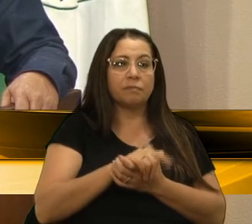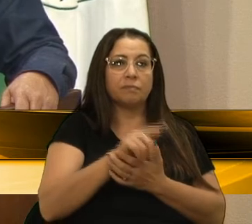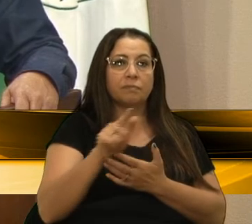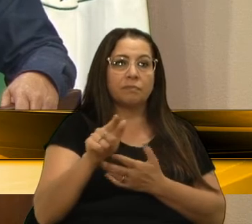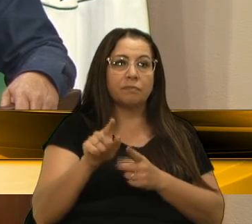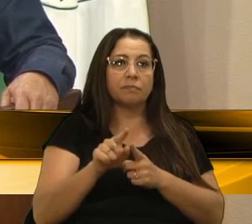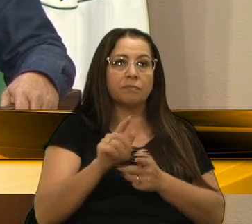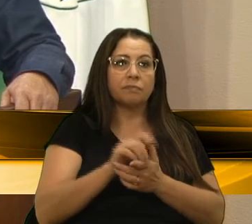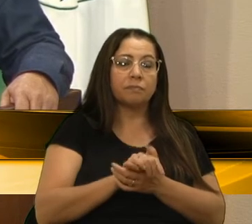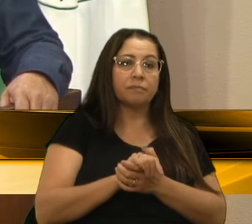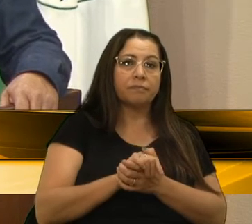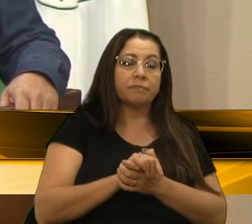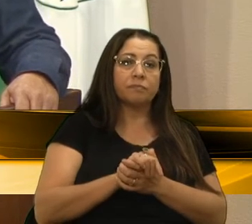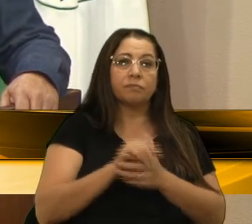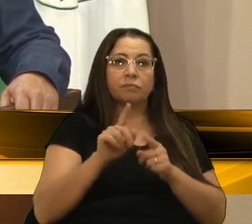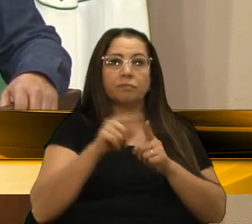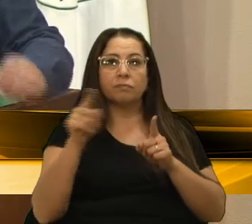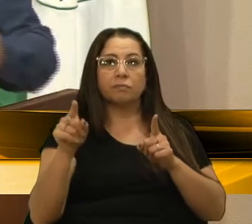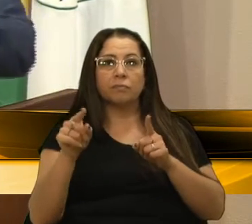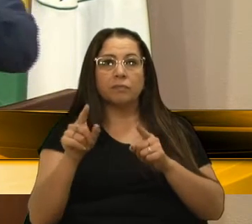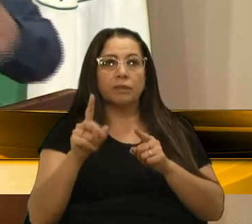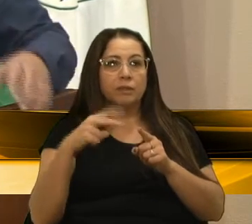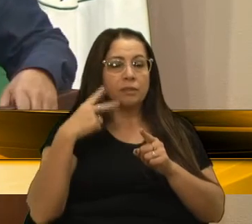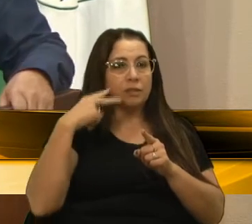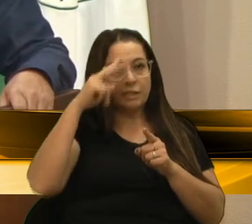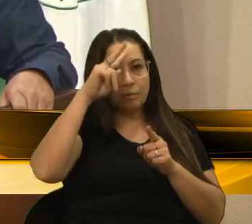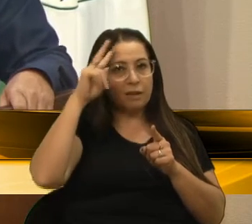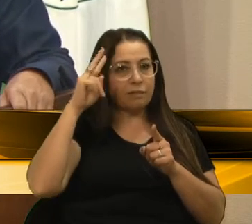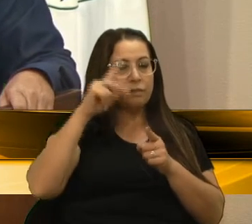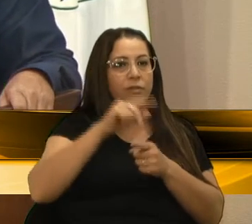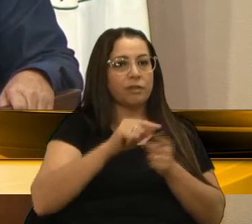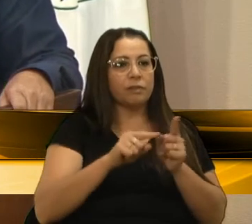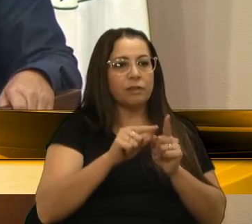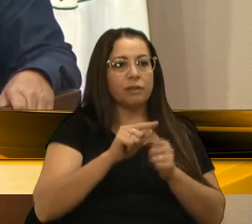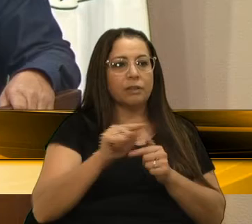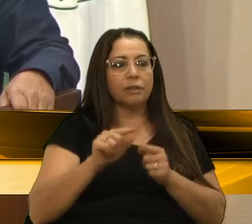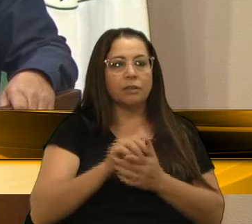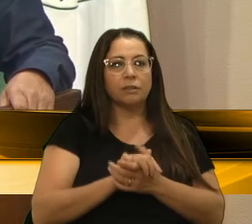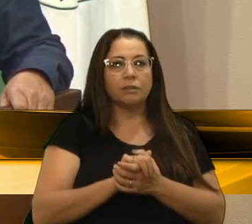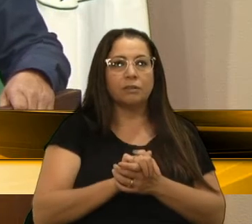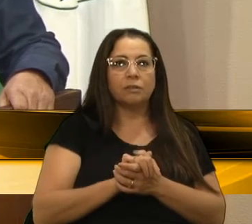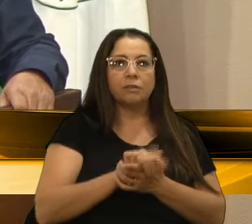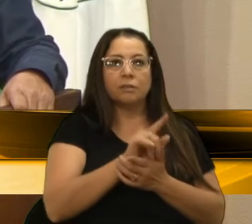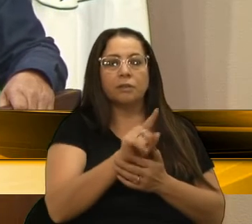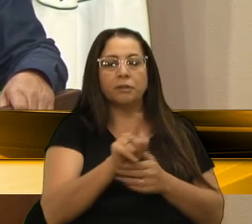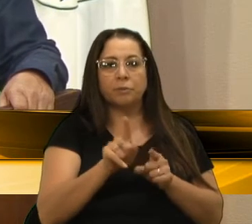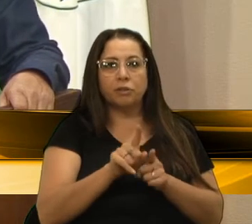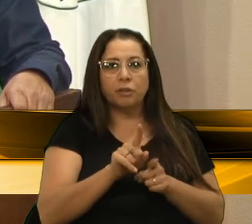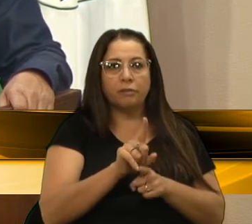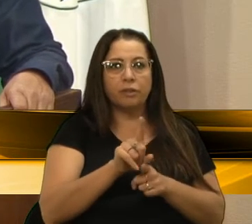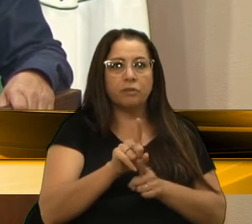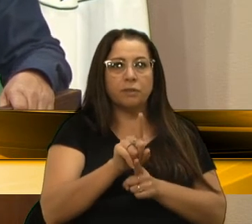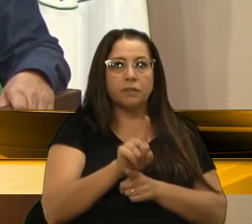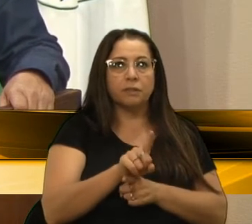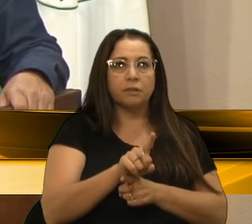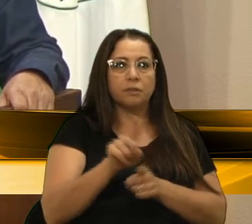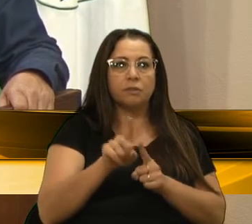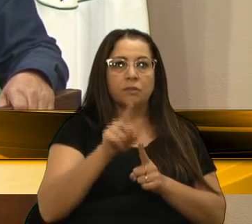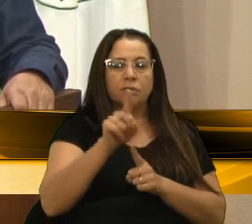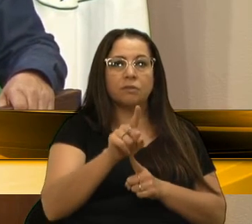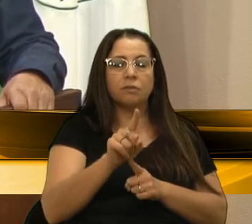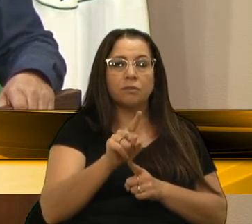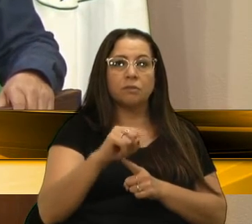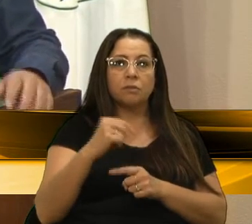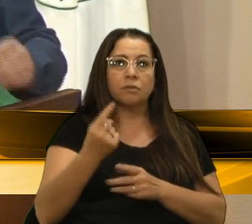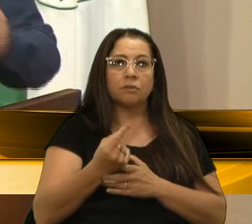muitas lembranças, né, do ser vereador Luiz, pelo que se sabe, aí vem da imprensa, que será o nosso futuro presidente da casa, tem toda,